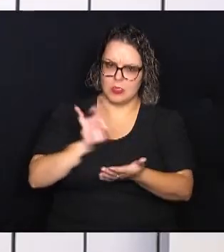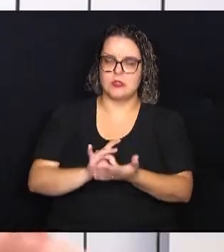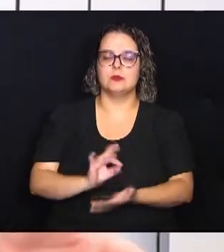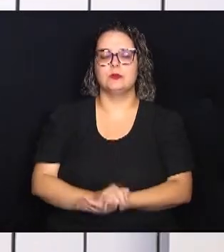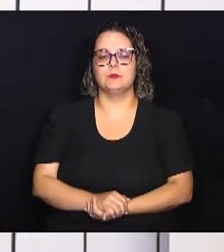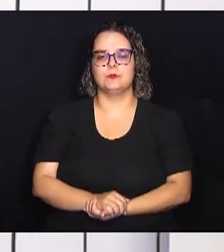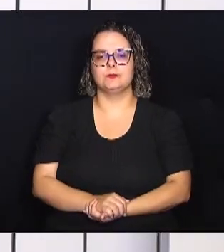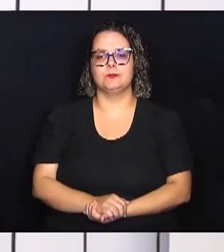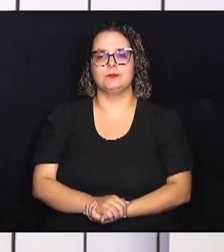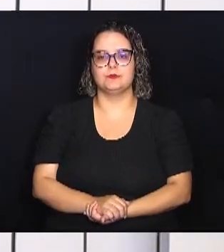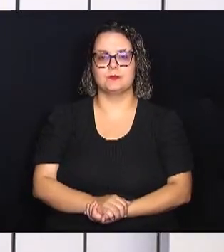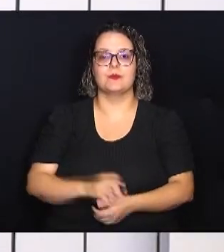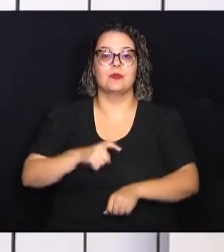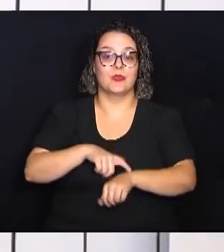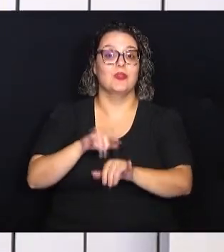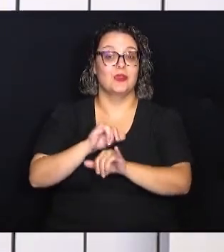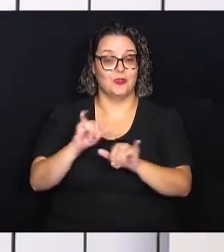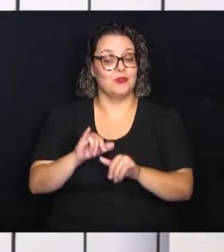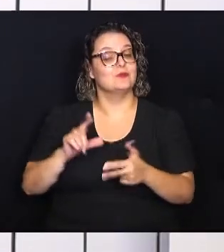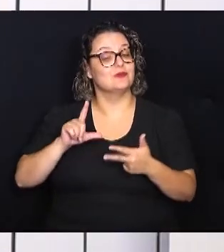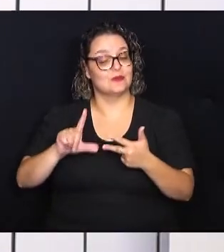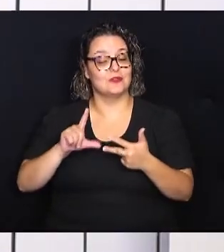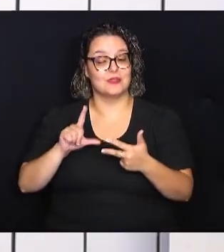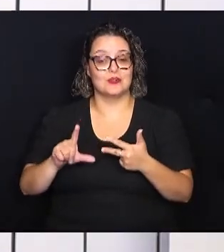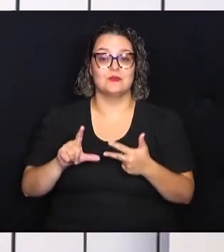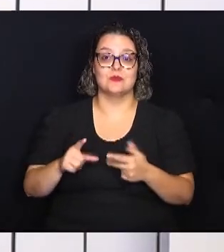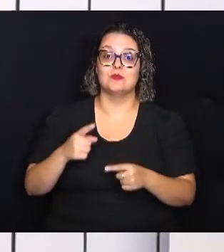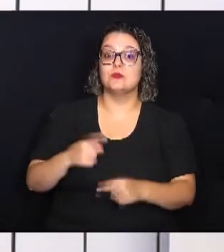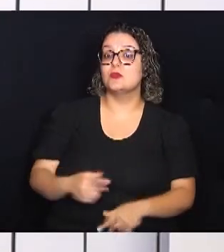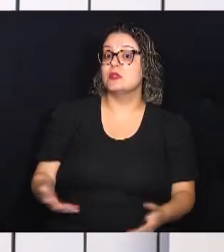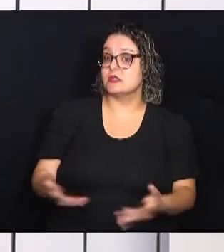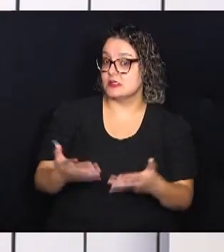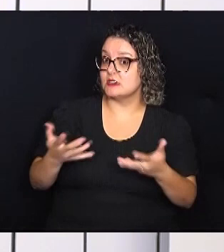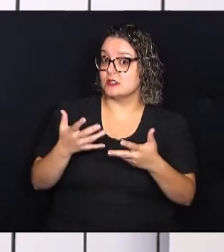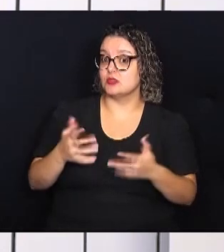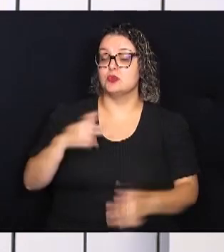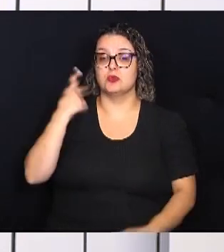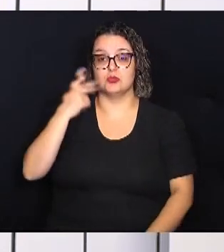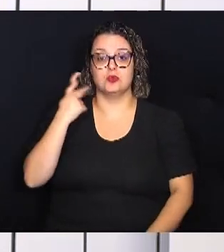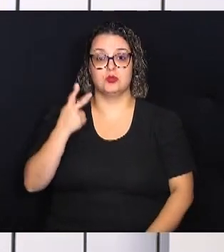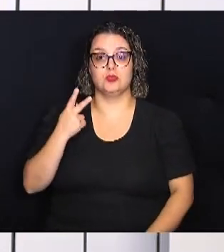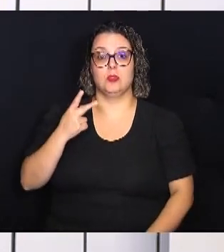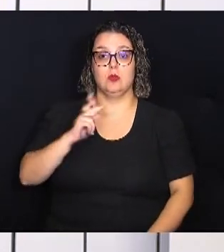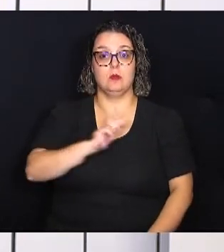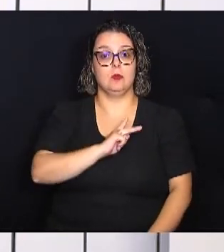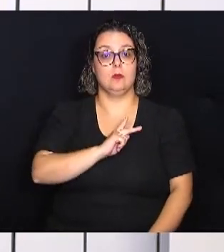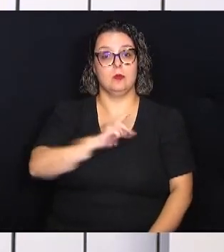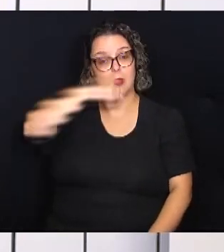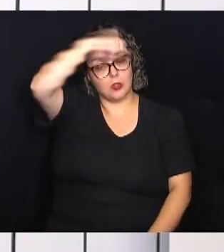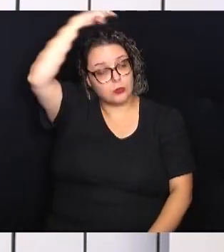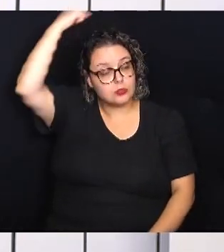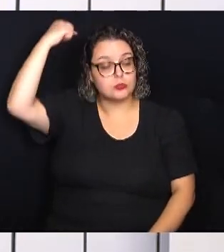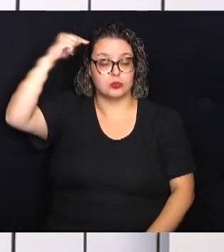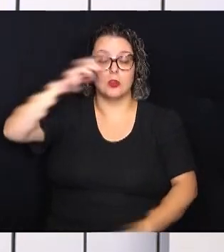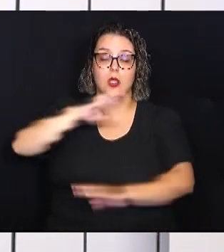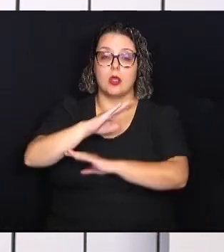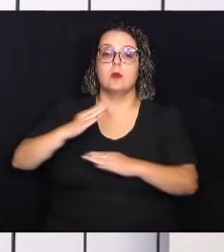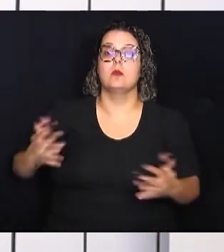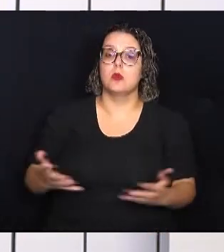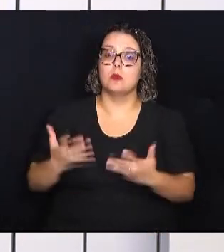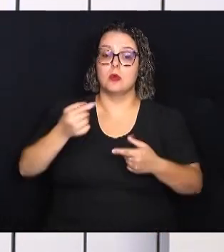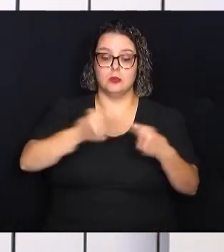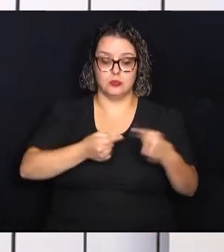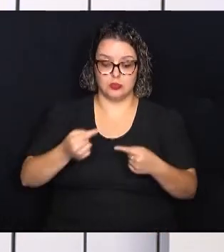Hora das notícias do Legislativo. Por iniciativa do vereador Paulo Gaspar, a Câmara promoveu um debate